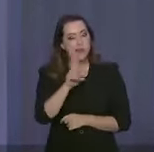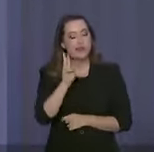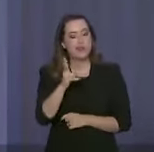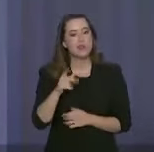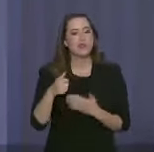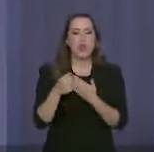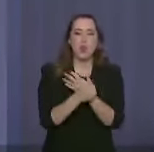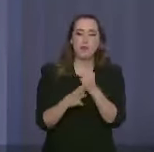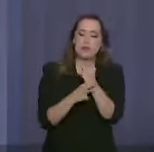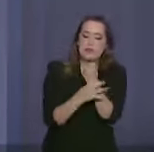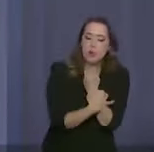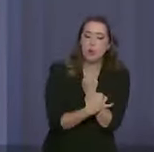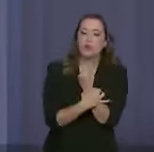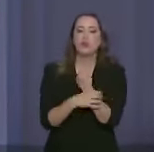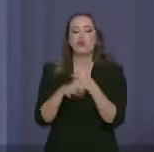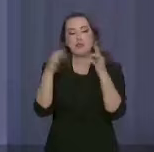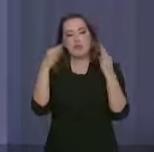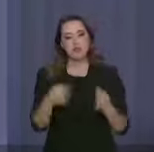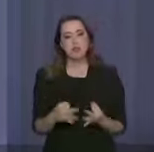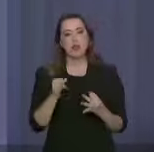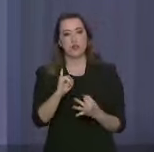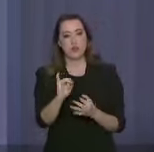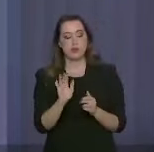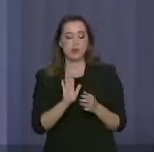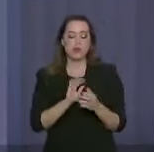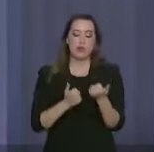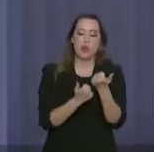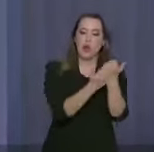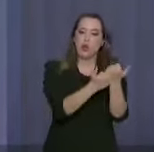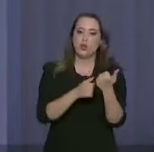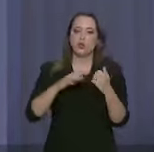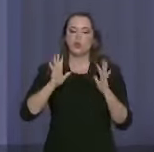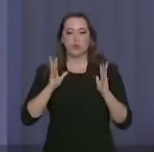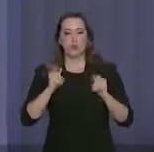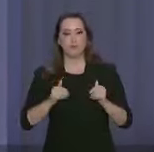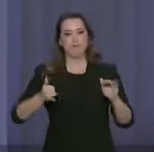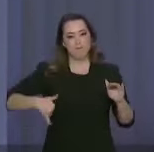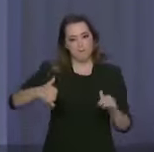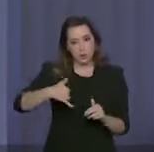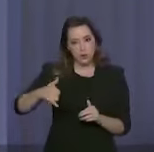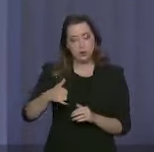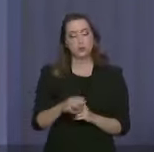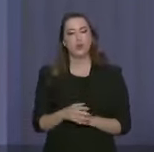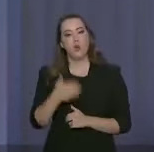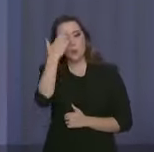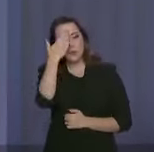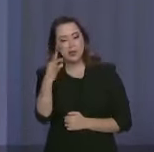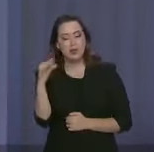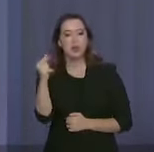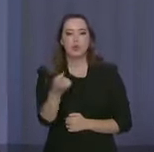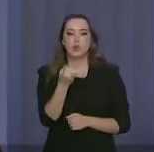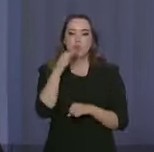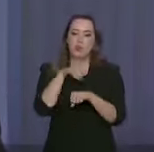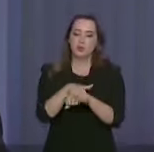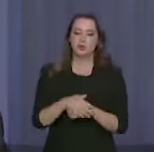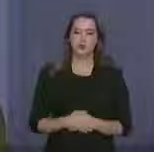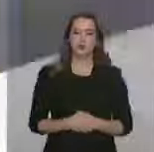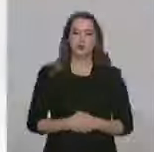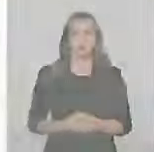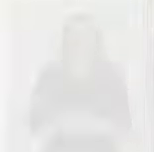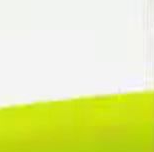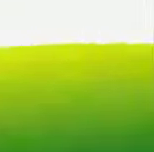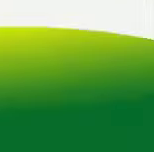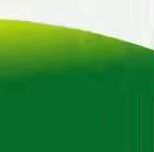uso de equipamentos de segurança adequados no caso de participação da retirada do óleo encontrado. Muito obrigado a todos e uma boa noite.